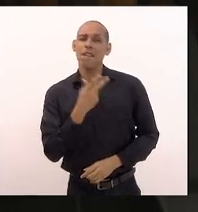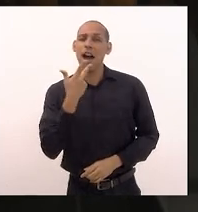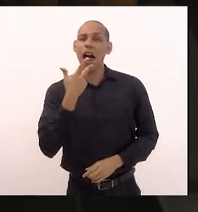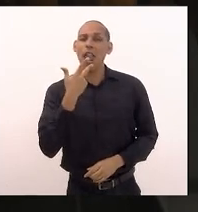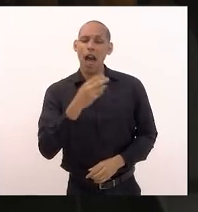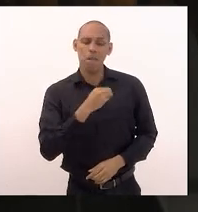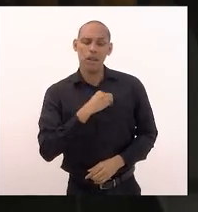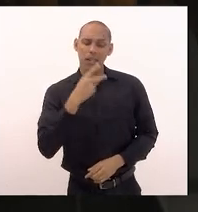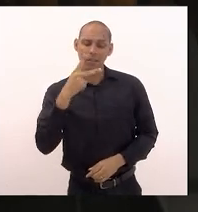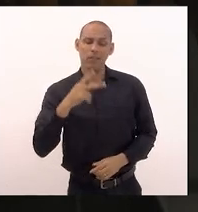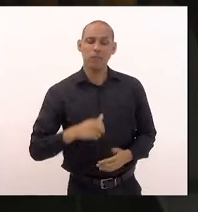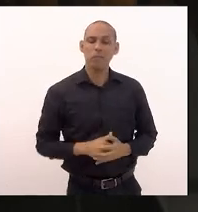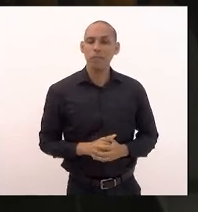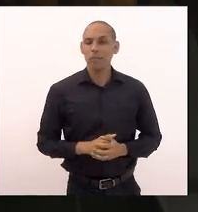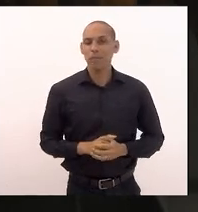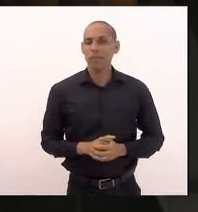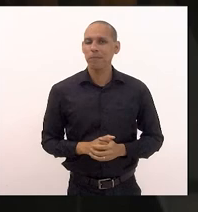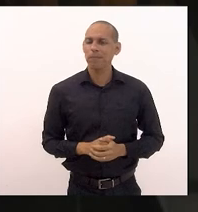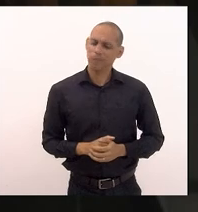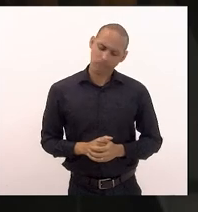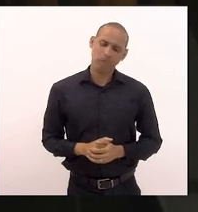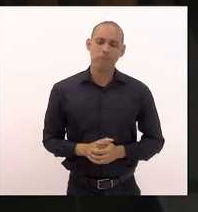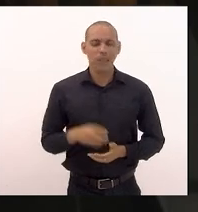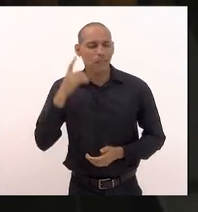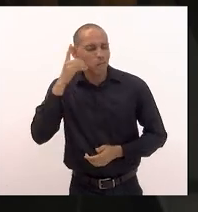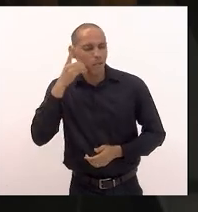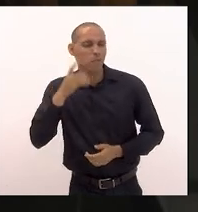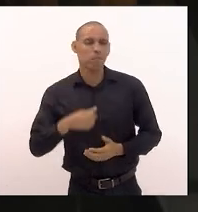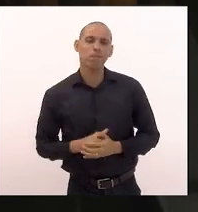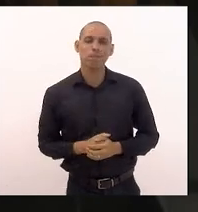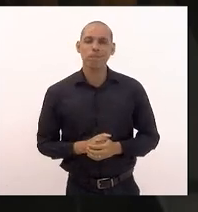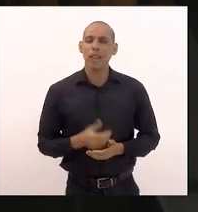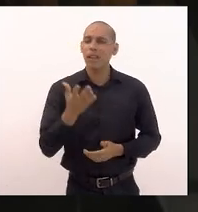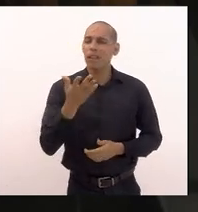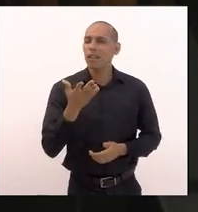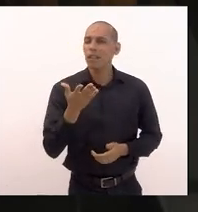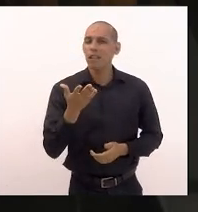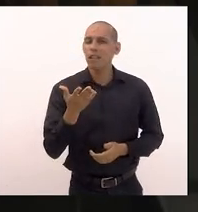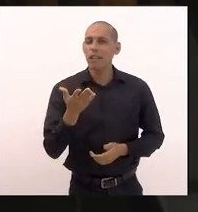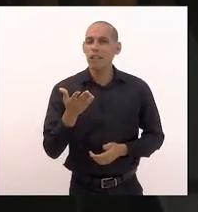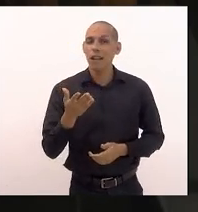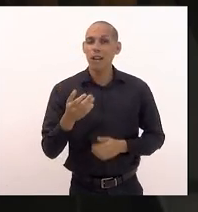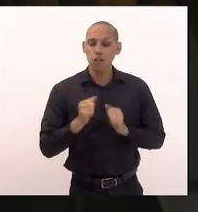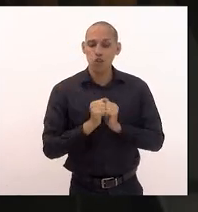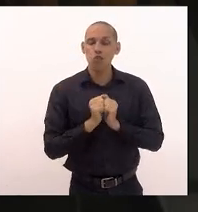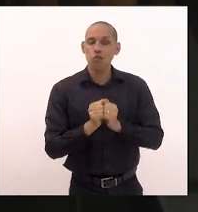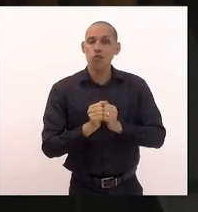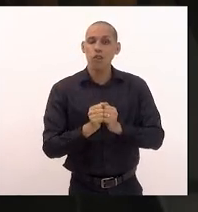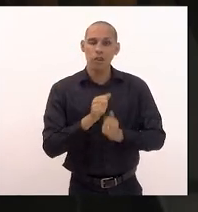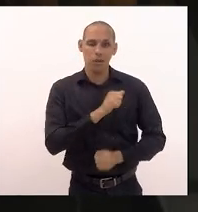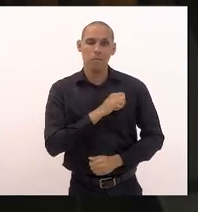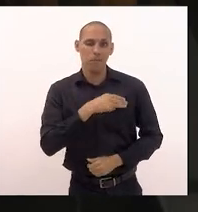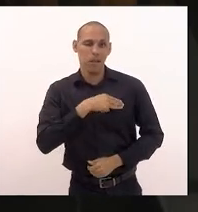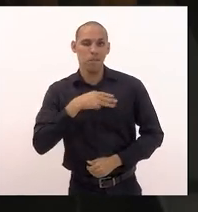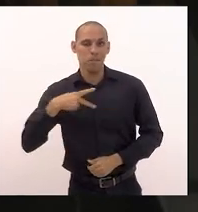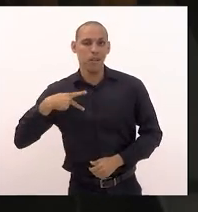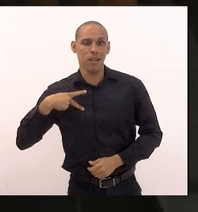pecados senhor deputado já que o senhor está indo ao ministério público e eu